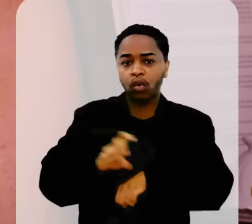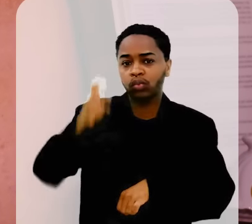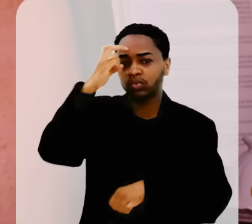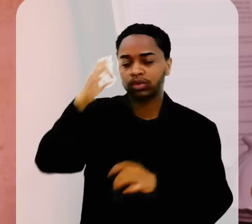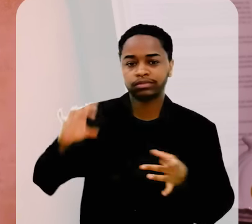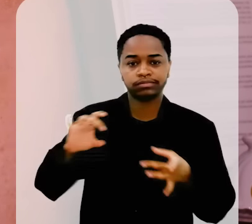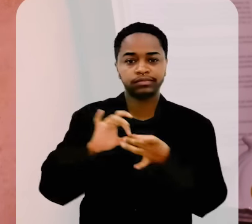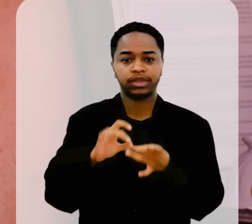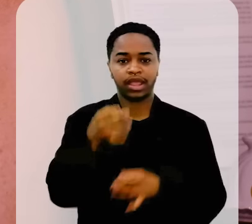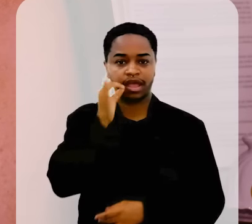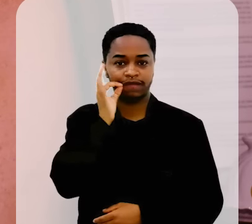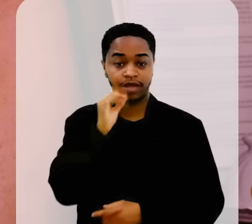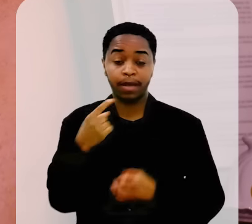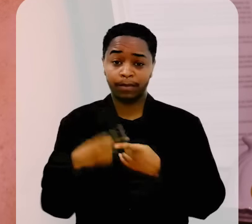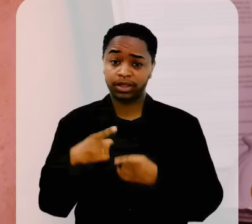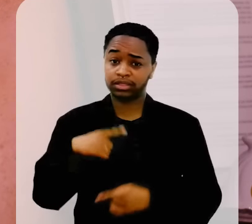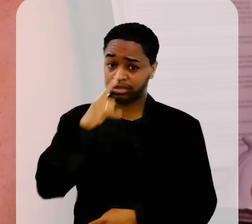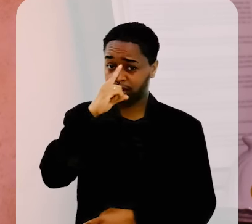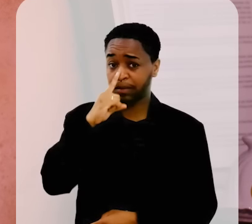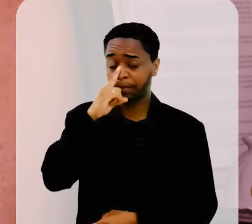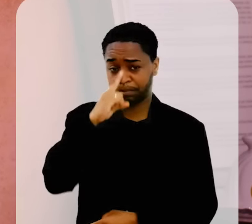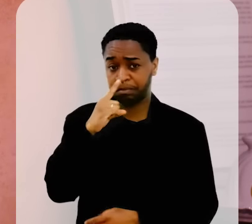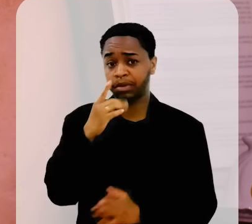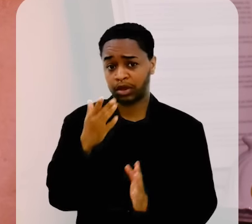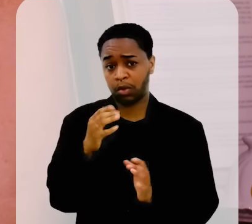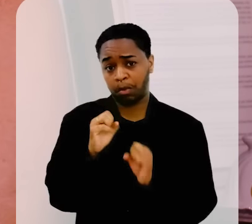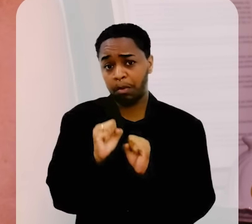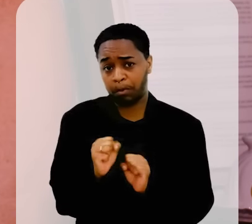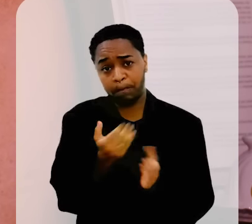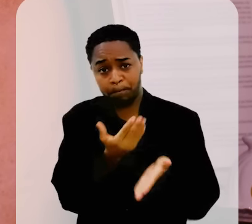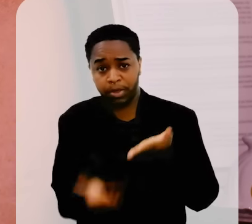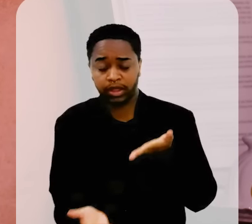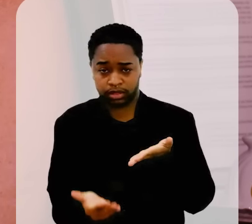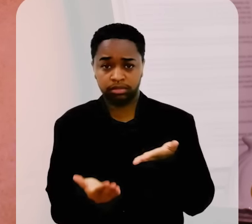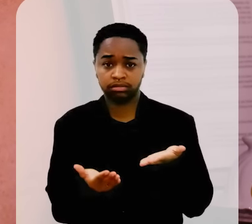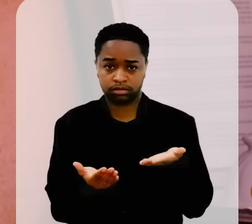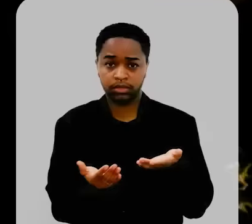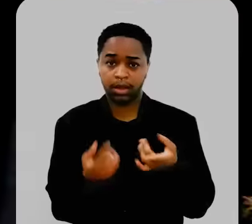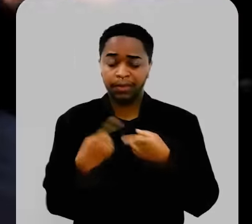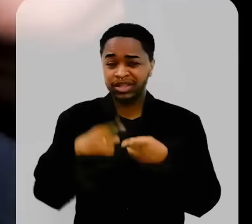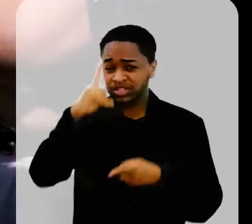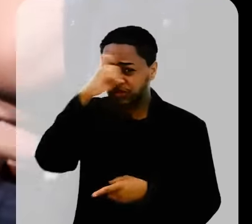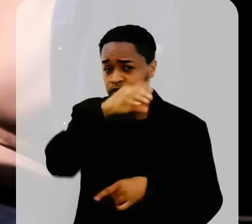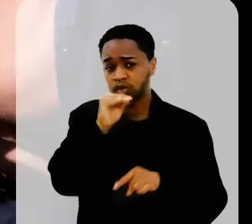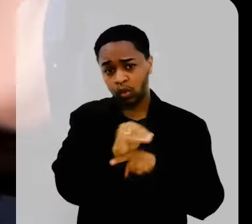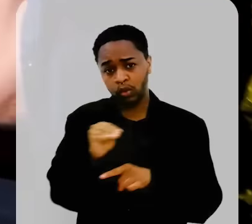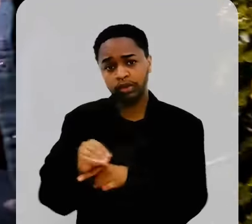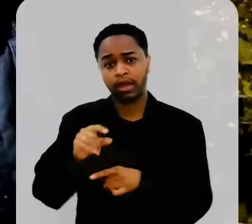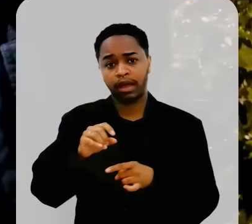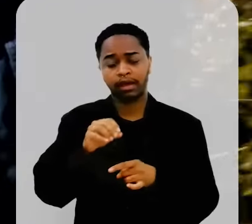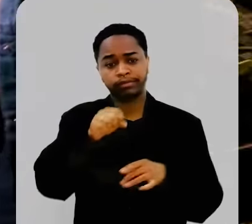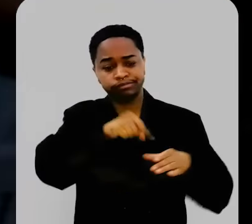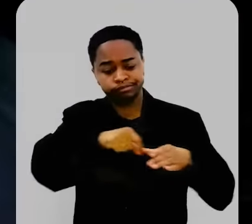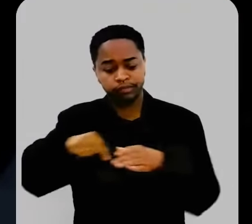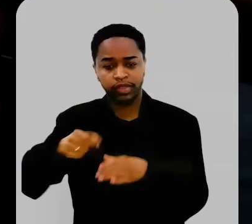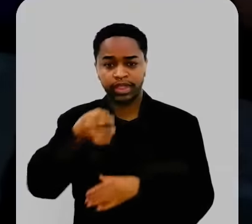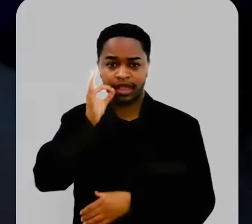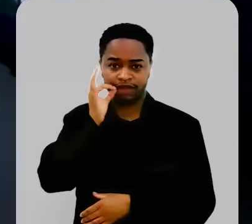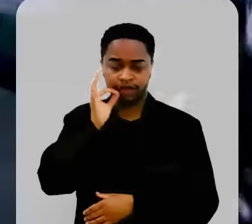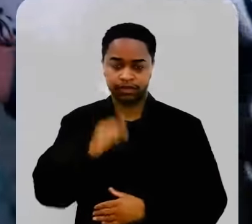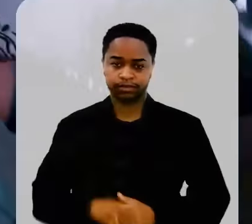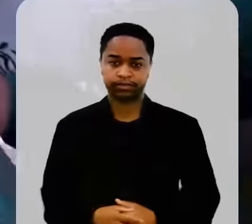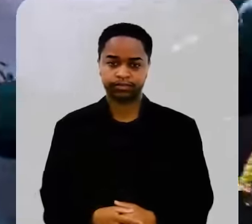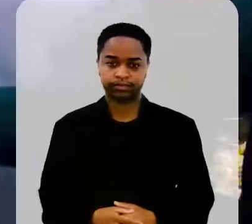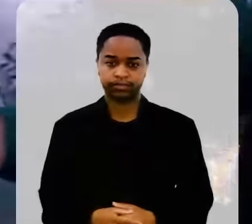know-how, uma cultura de café. Porque é algo de muito risco, sabe? É muito difícil cuidar de uma